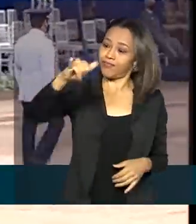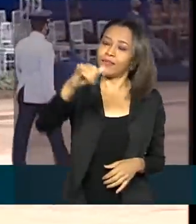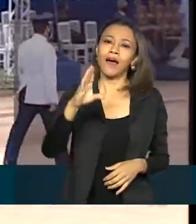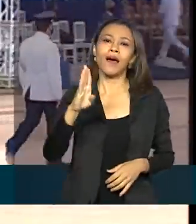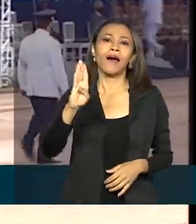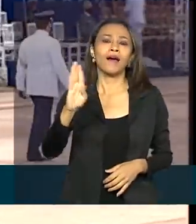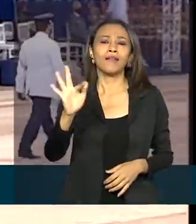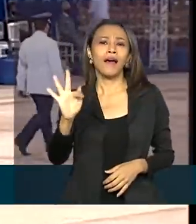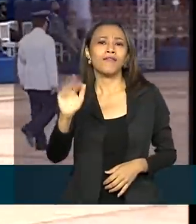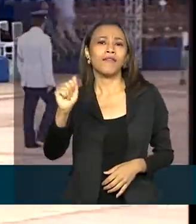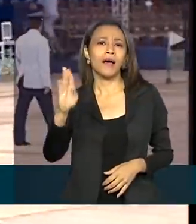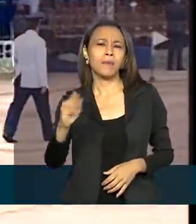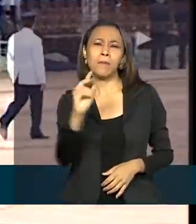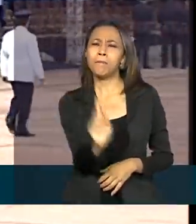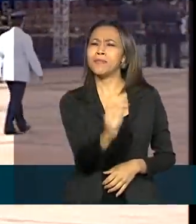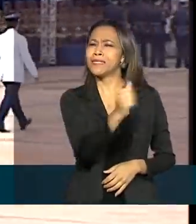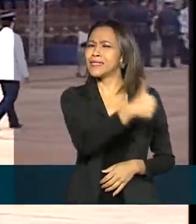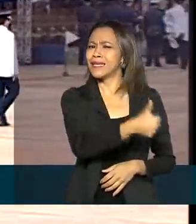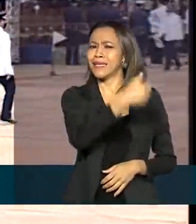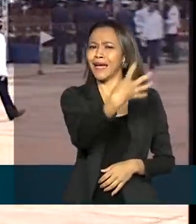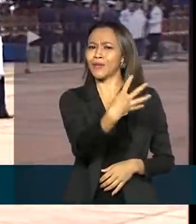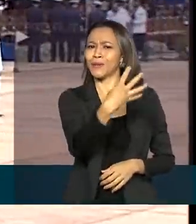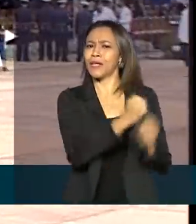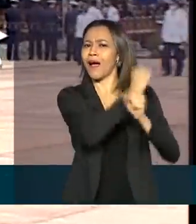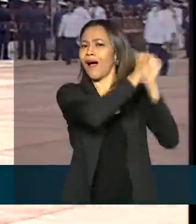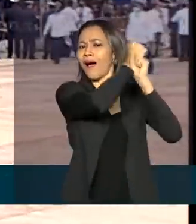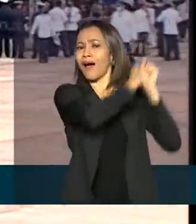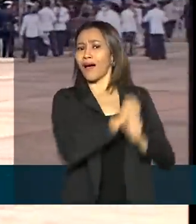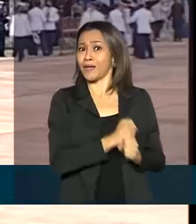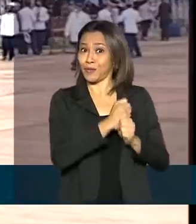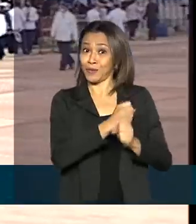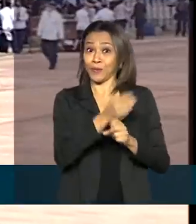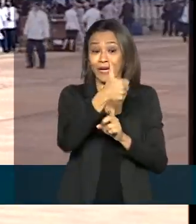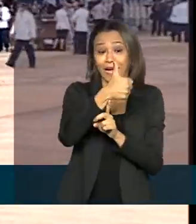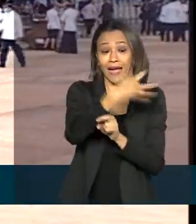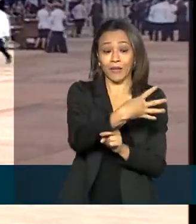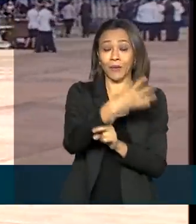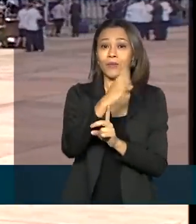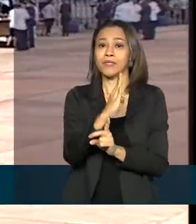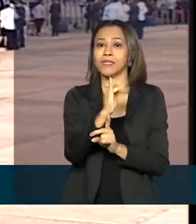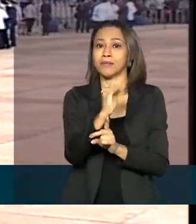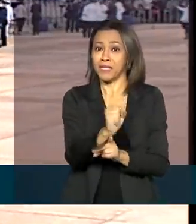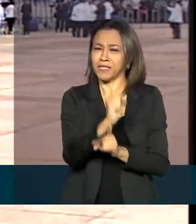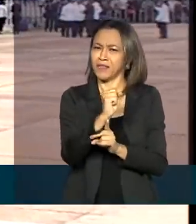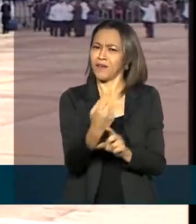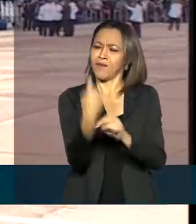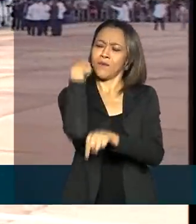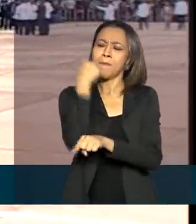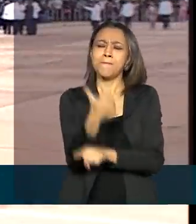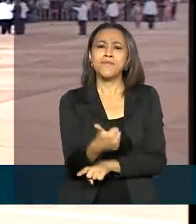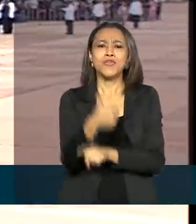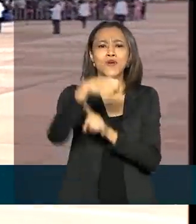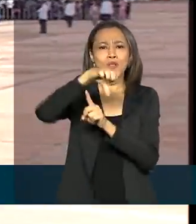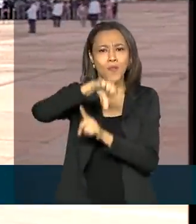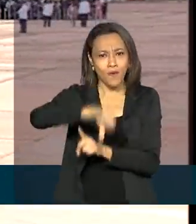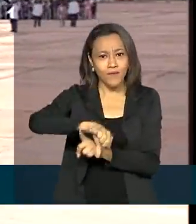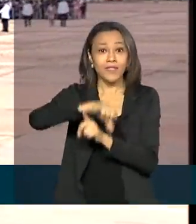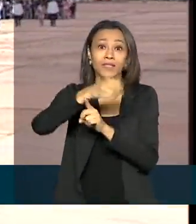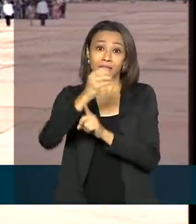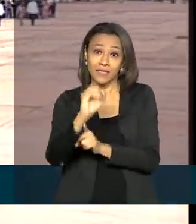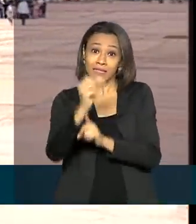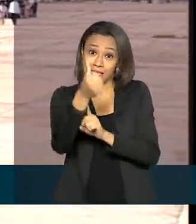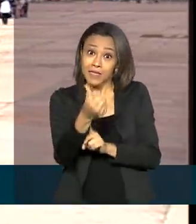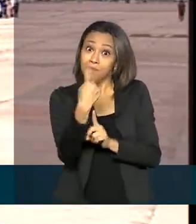faz 114 anos do primeiro voo do 14 Bis. Foi no dia 23 de outubro de 1906, o 14 Bis fez seu primeiro